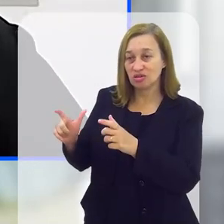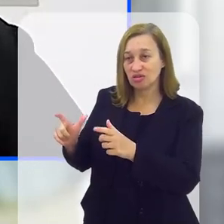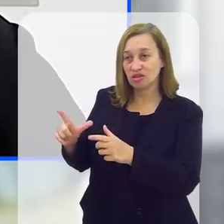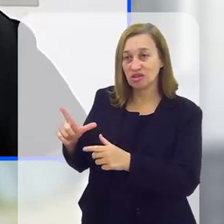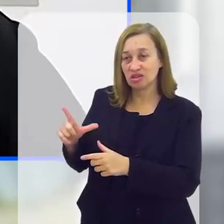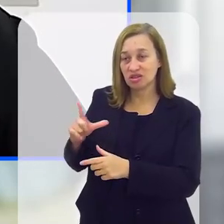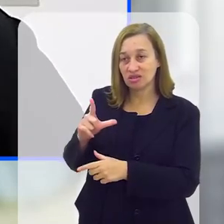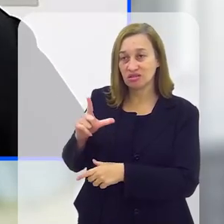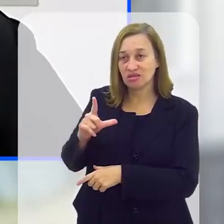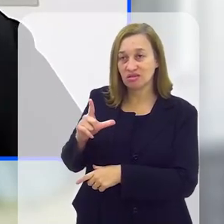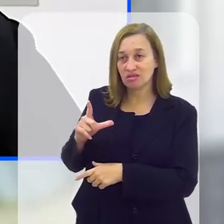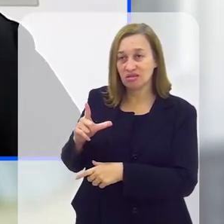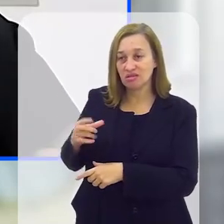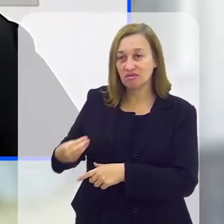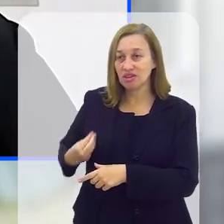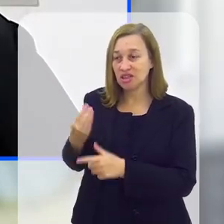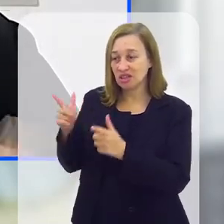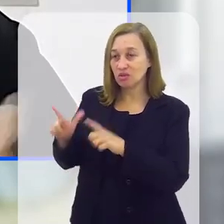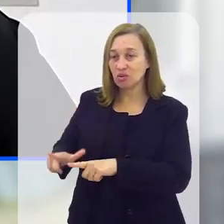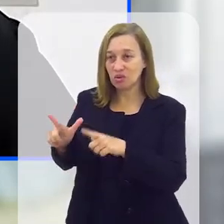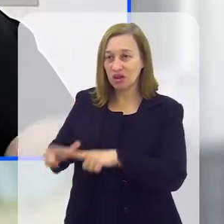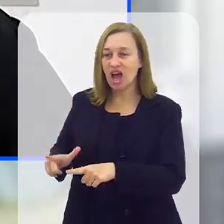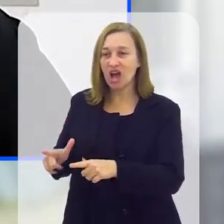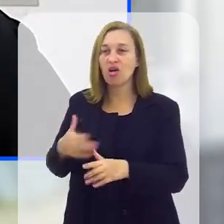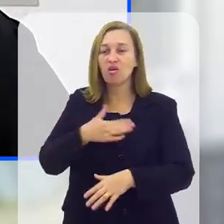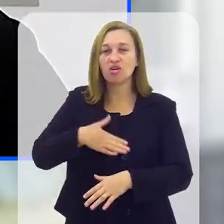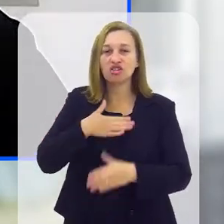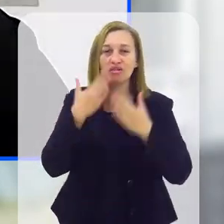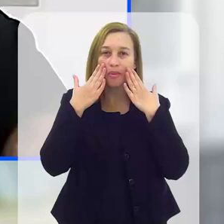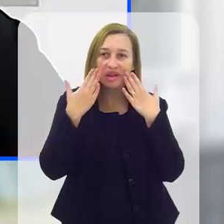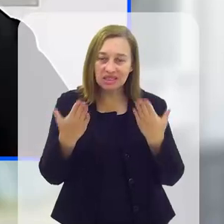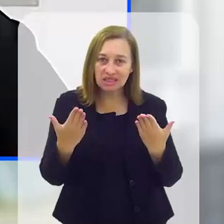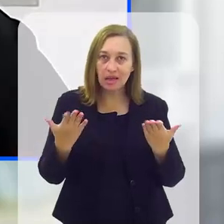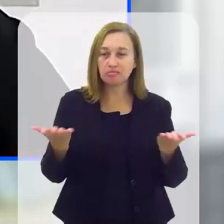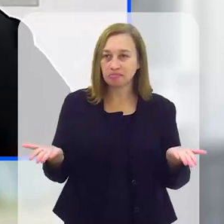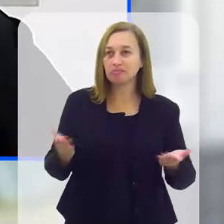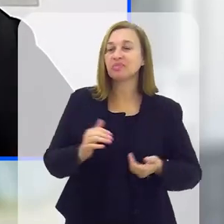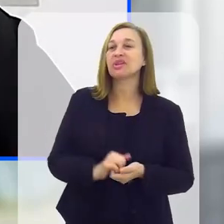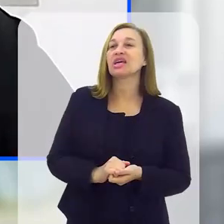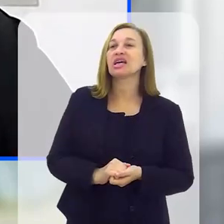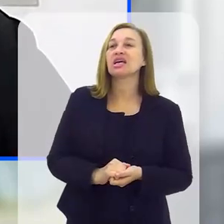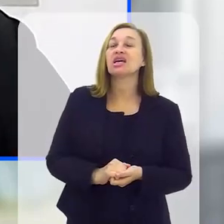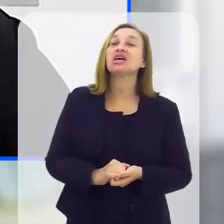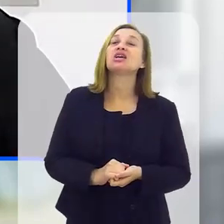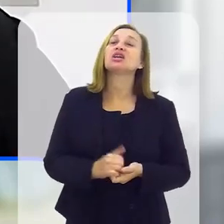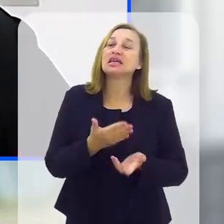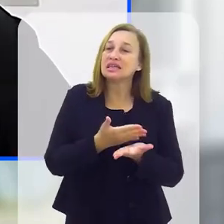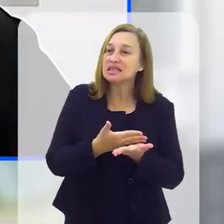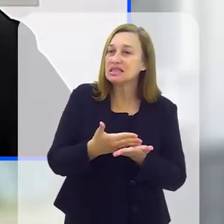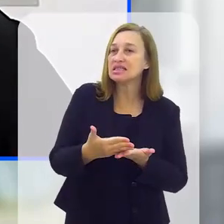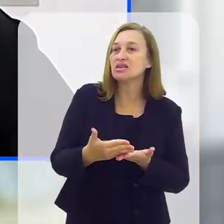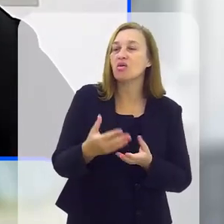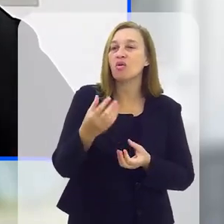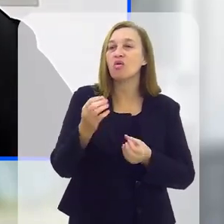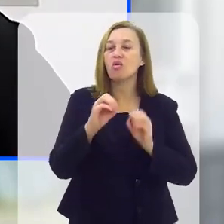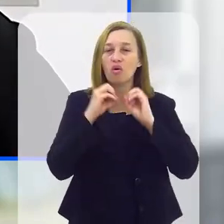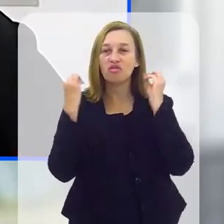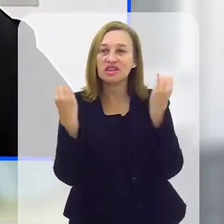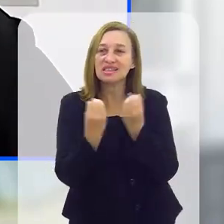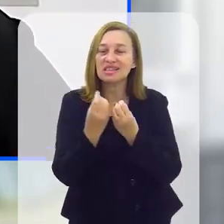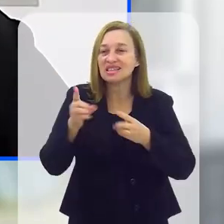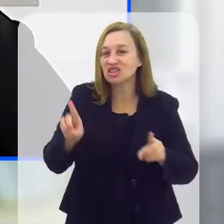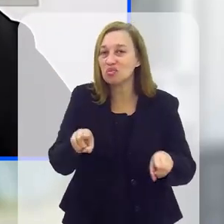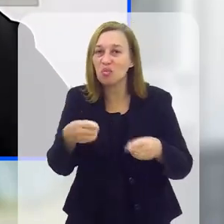gostava de se apresentar dessa forma. E foi quando começou uma